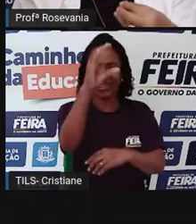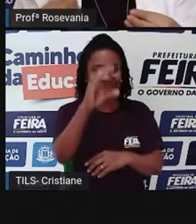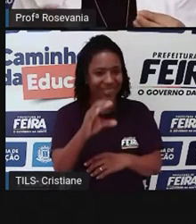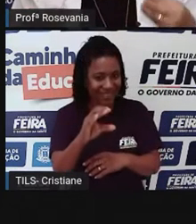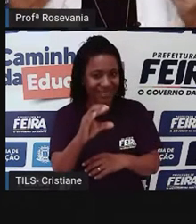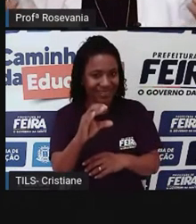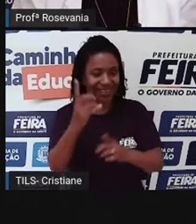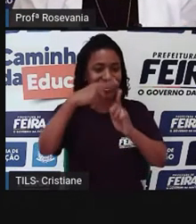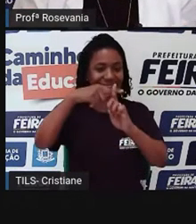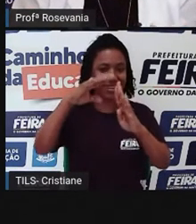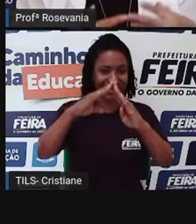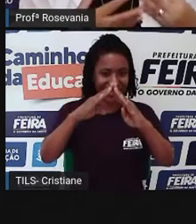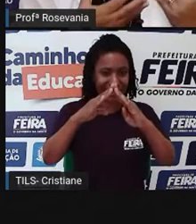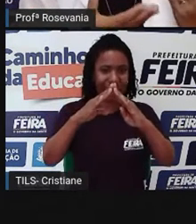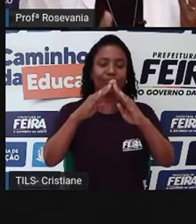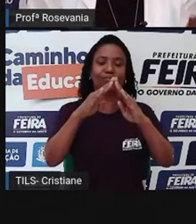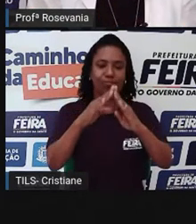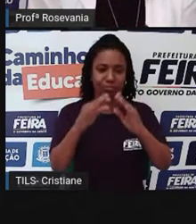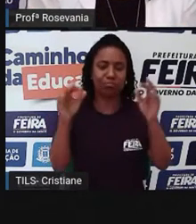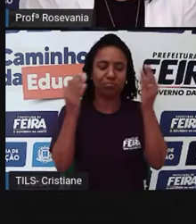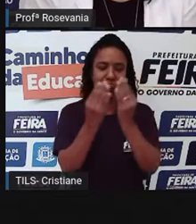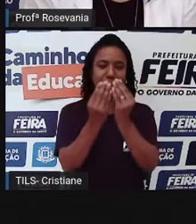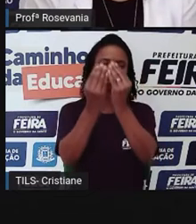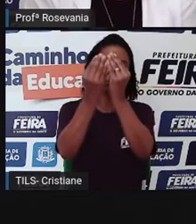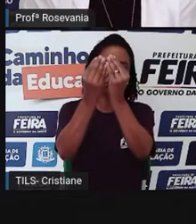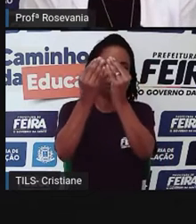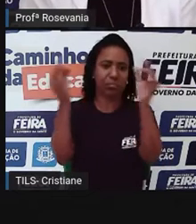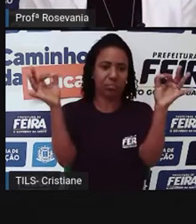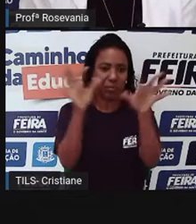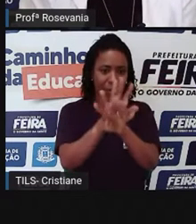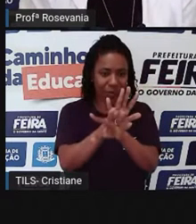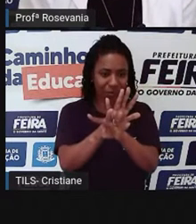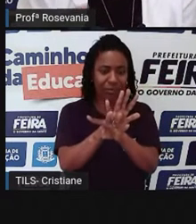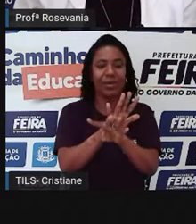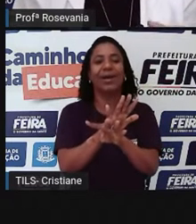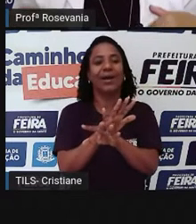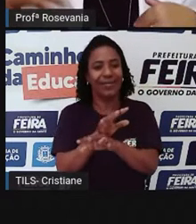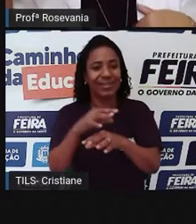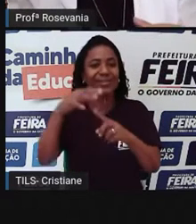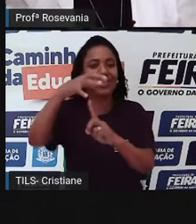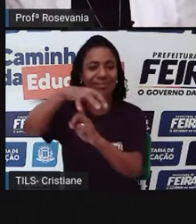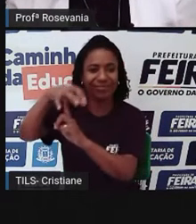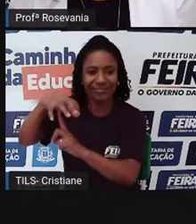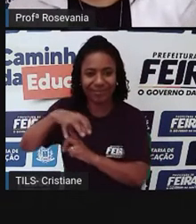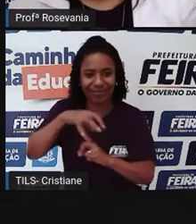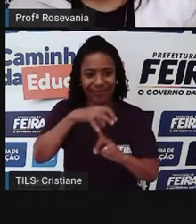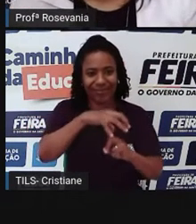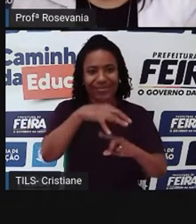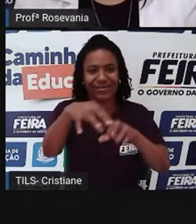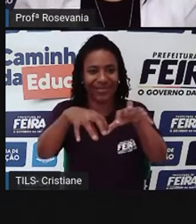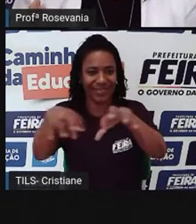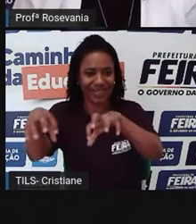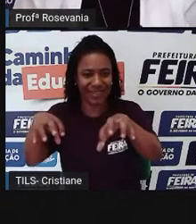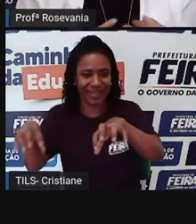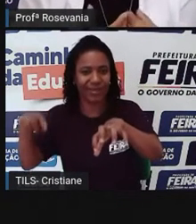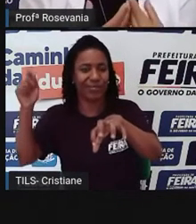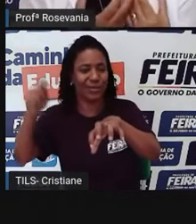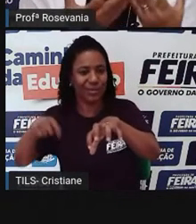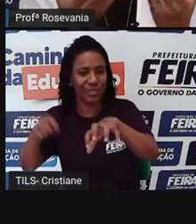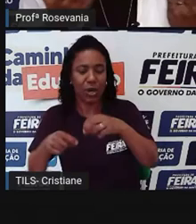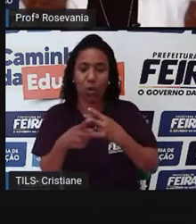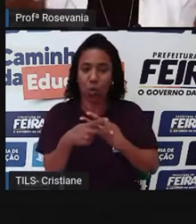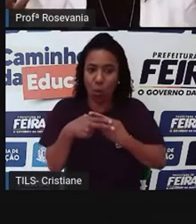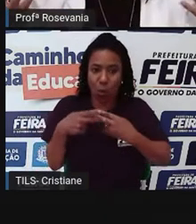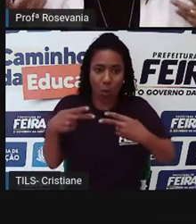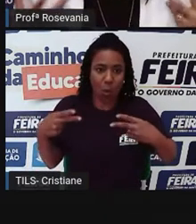também aquela oportunidade de trocar os produtos, né, por produtos que você não possuía. Então, eu levava as coisas